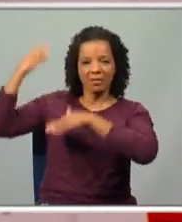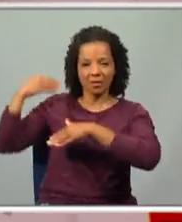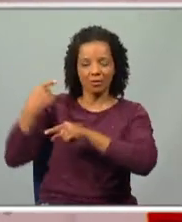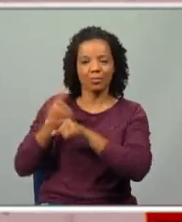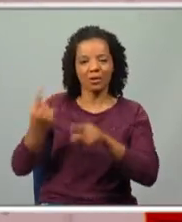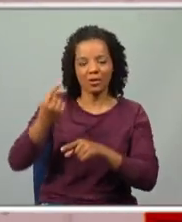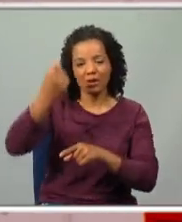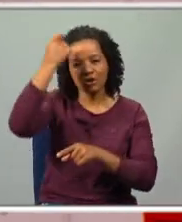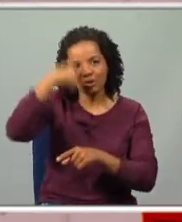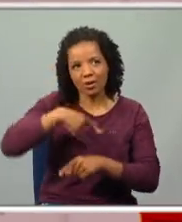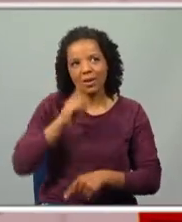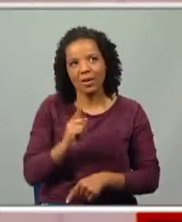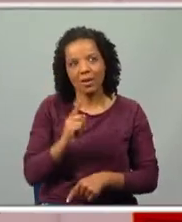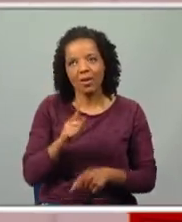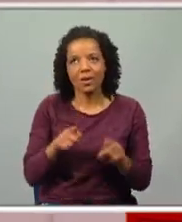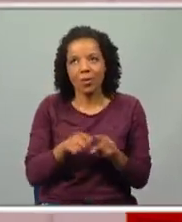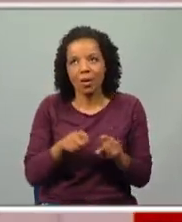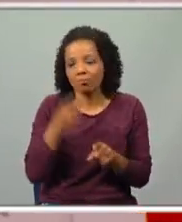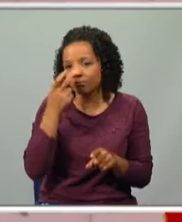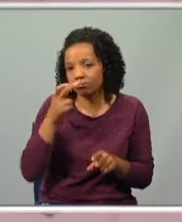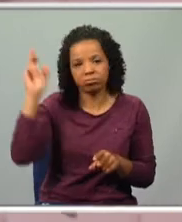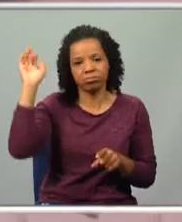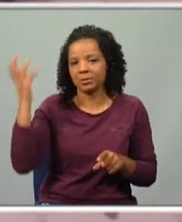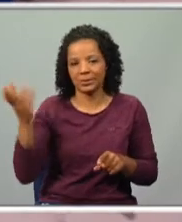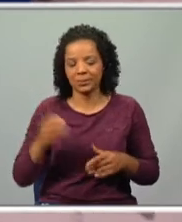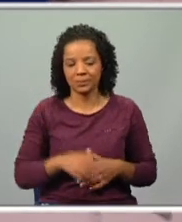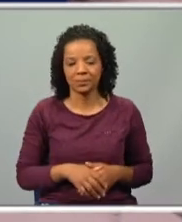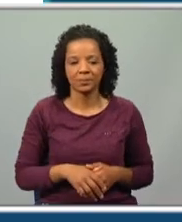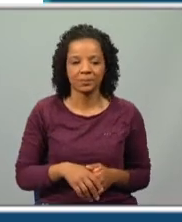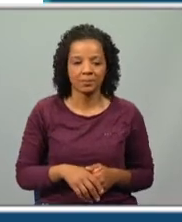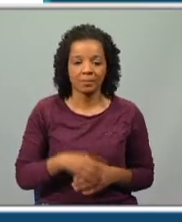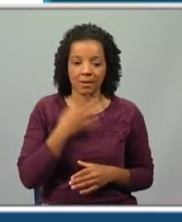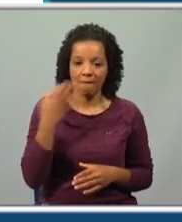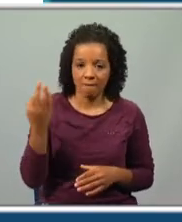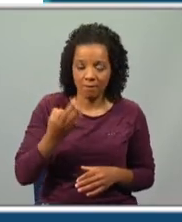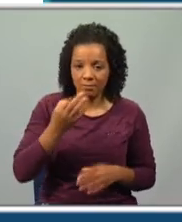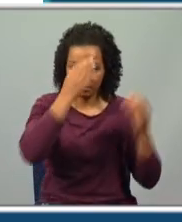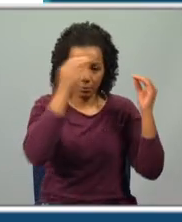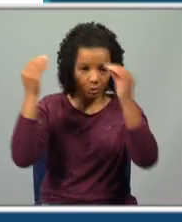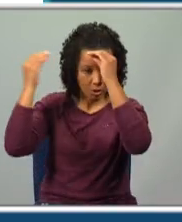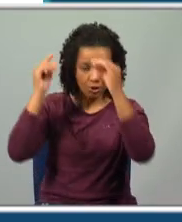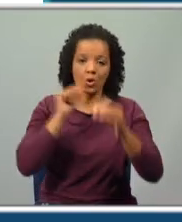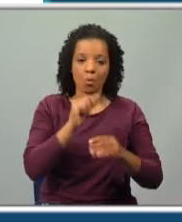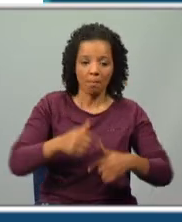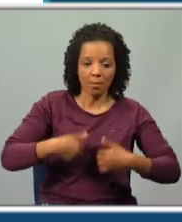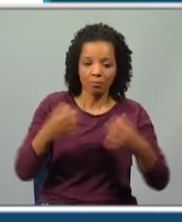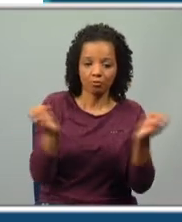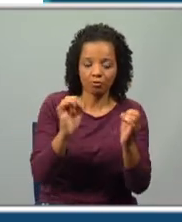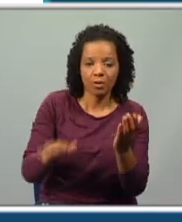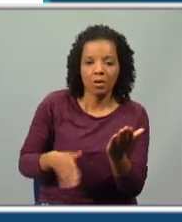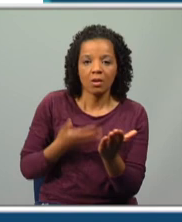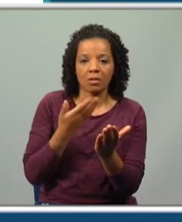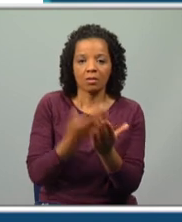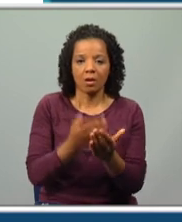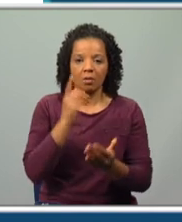que a história seja vista como intemporal. Então, vamos ver. O facto de as personagens não terem nome próprio, contribui para